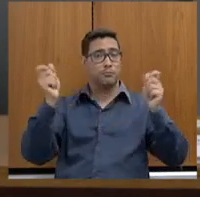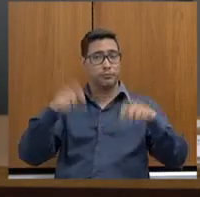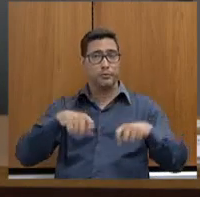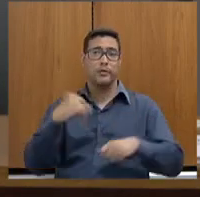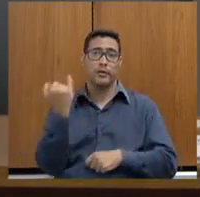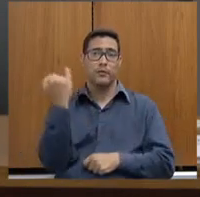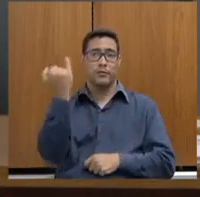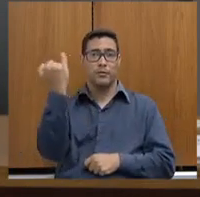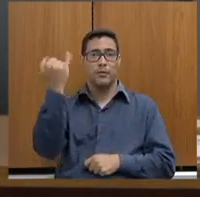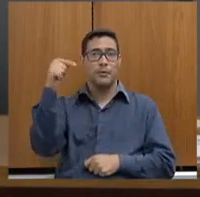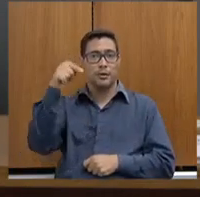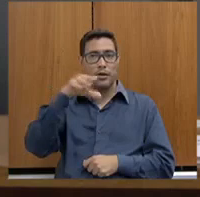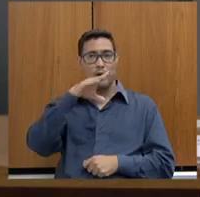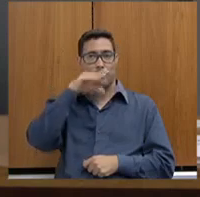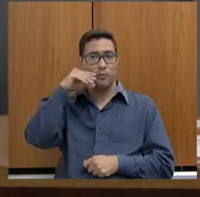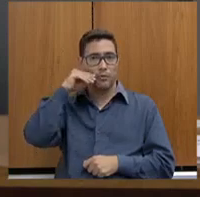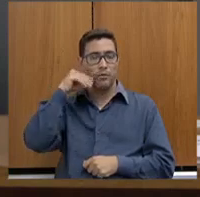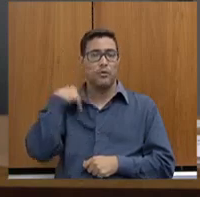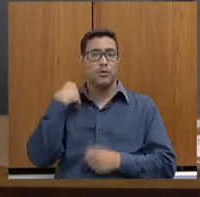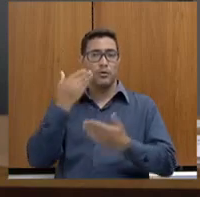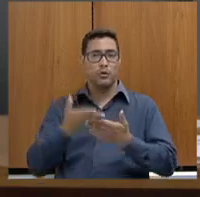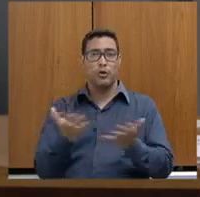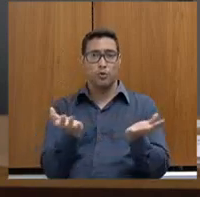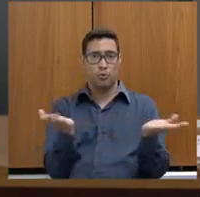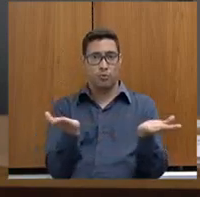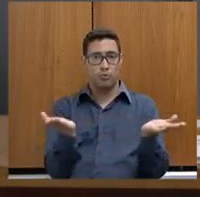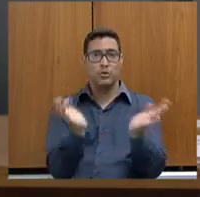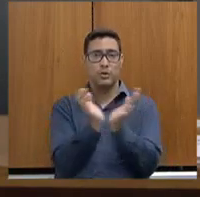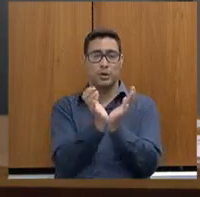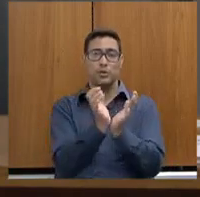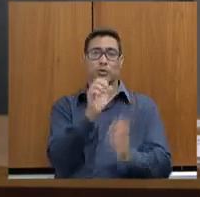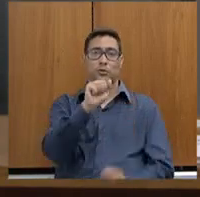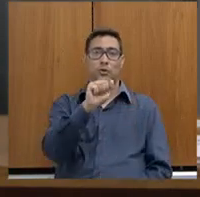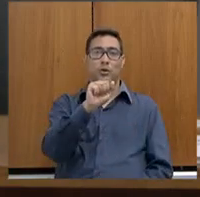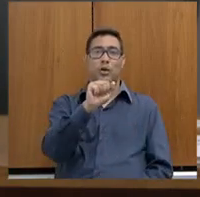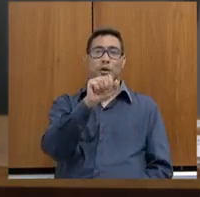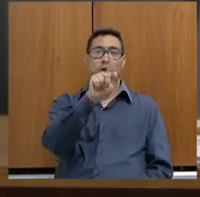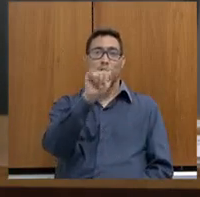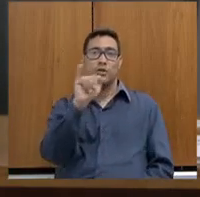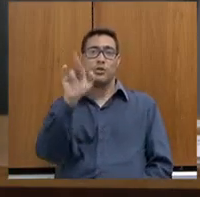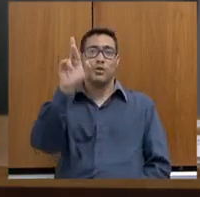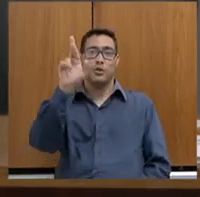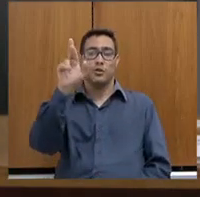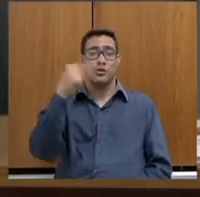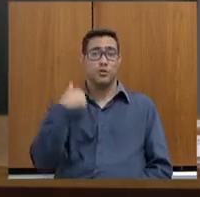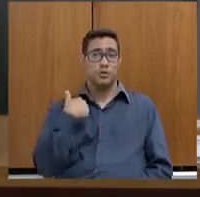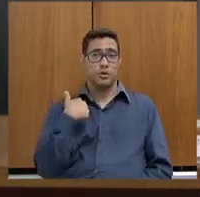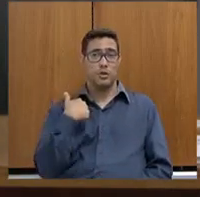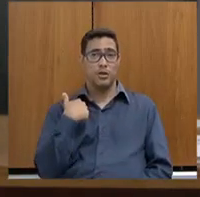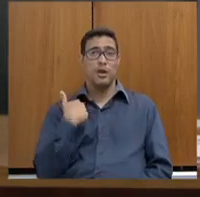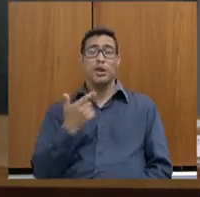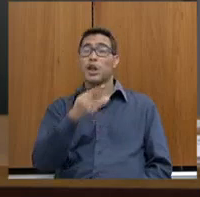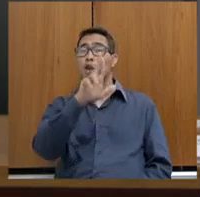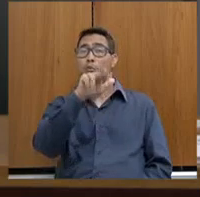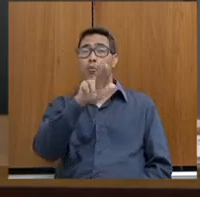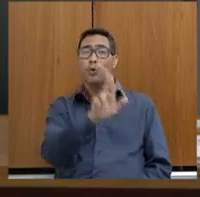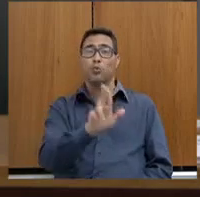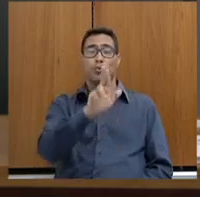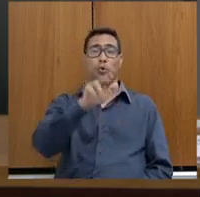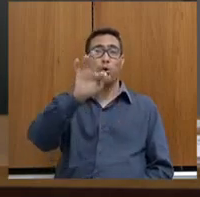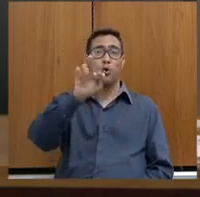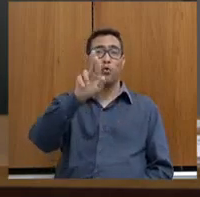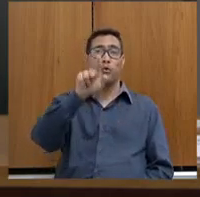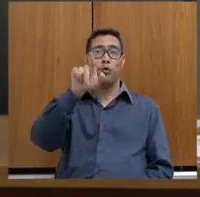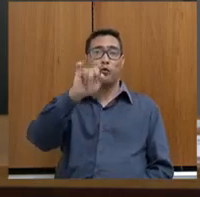grupamento especializado dentro do sistema prisional, o GIR, que nunca tinha dado um tiro de fuzil e portava fuzil. Então, quando eu cheguei, essa era uma